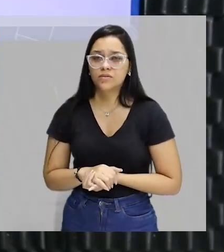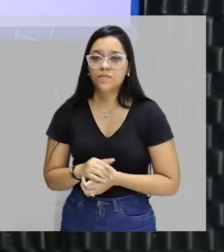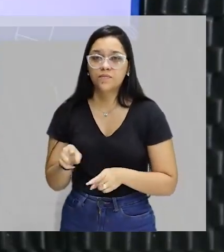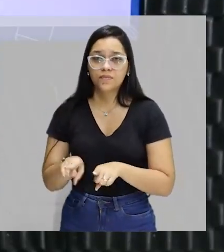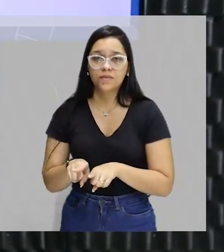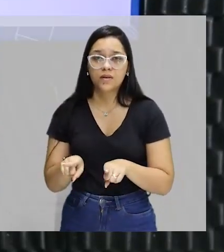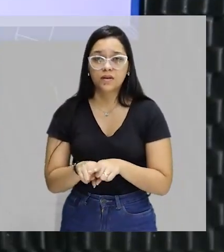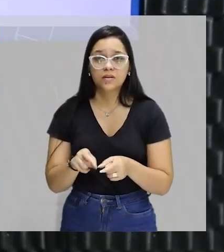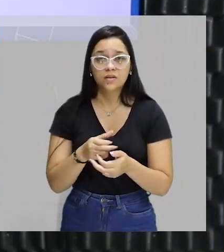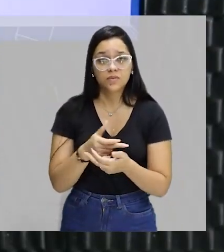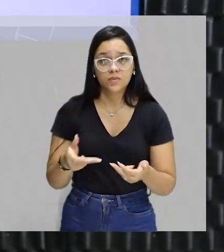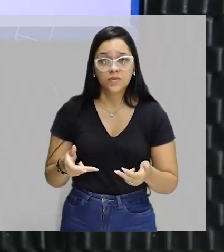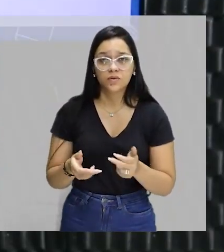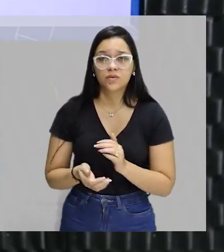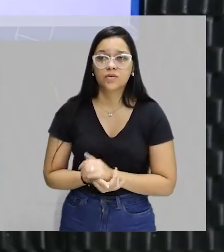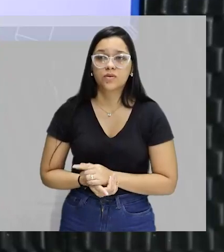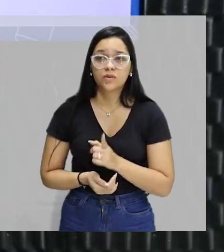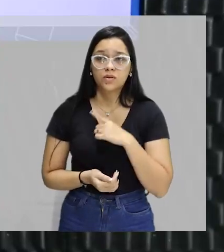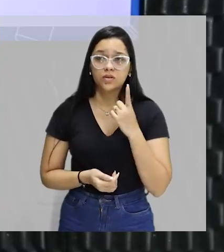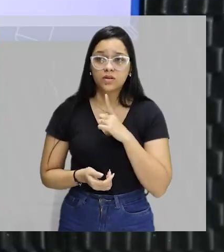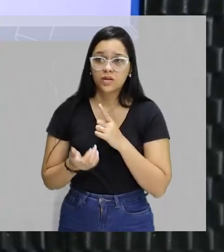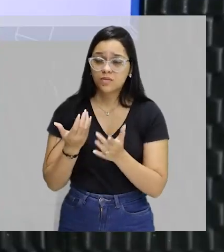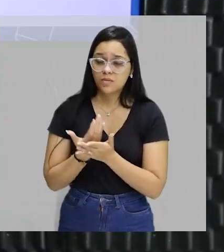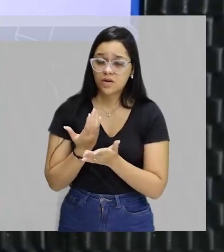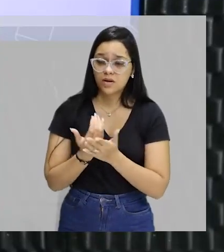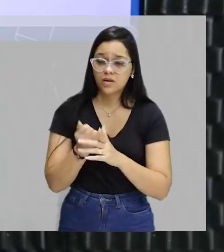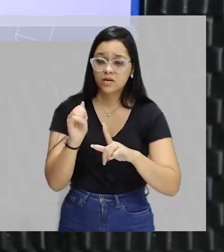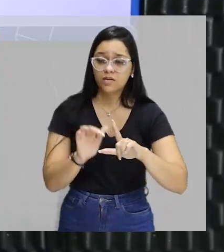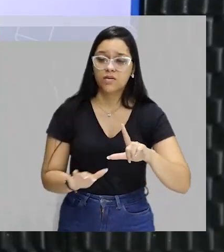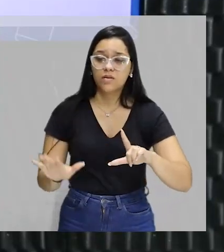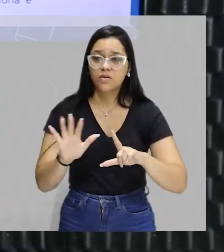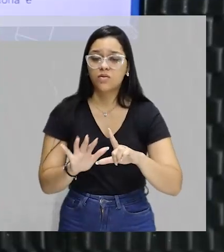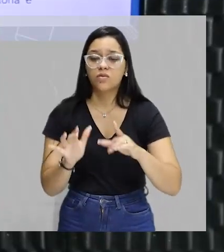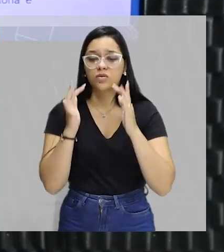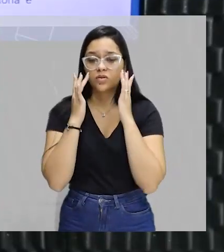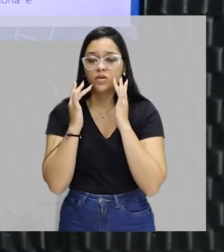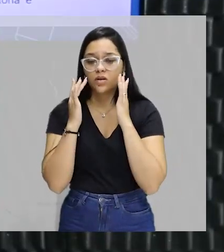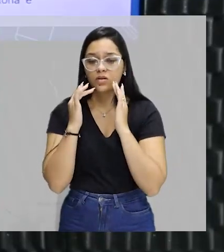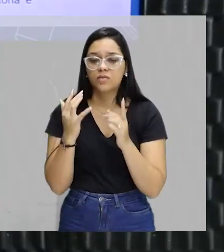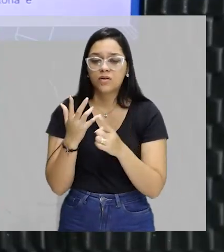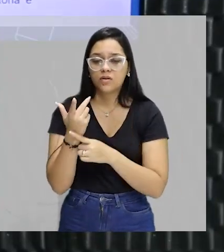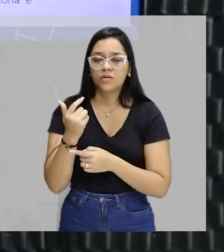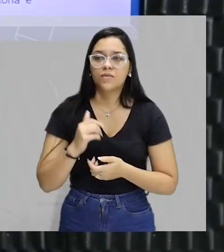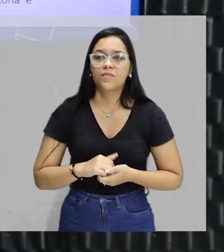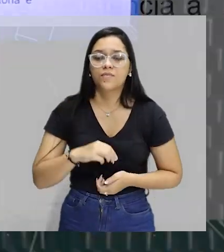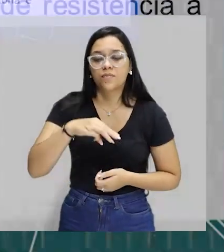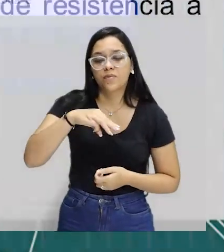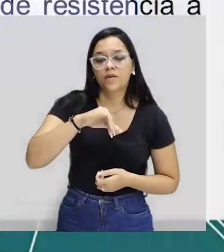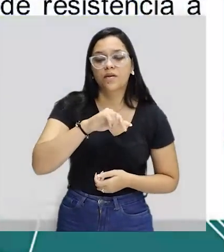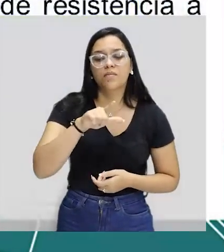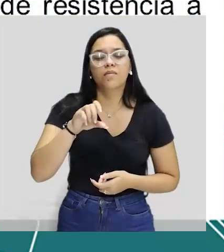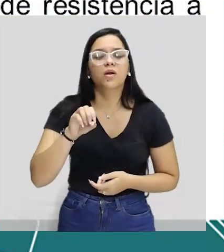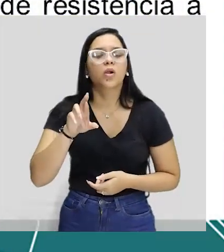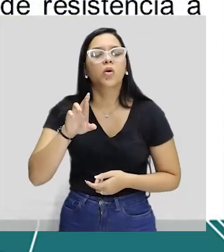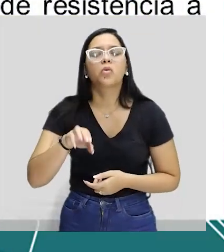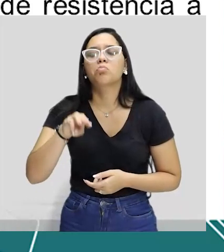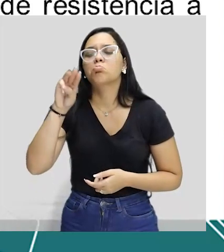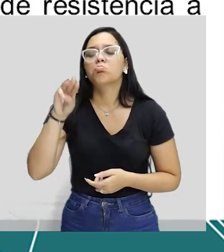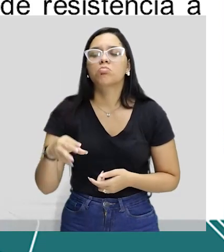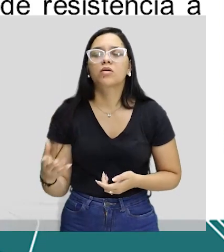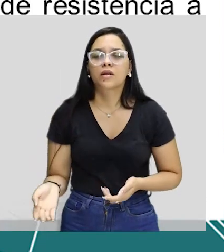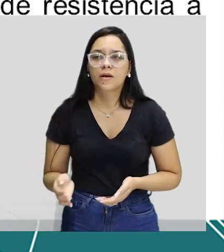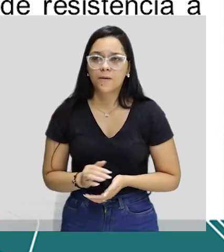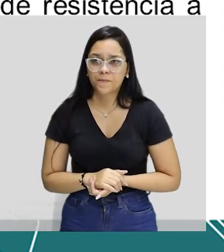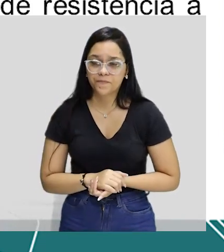que são muitos, deixar claro isso. Nós temos uma aula na plataforma sobre o teatro maranhense. Milou Fernandes. Quem foi Milou Fernandes?